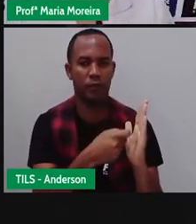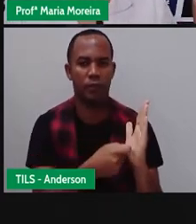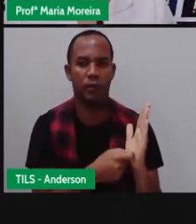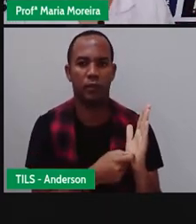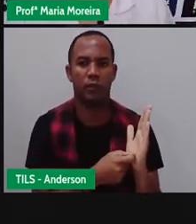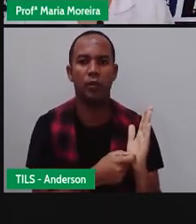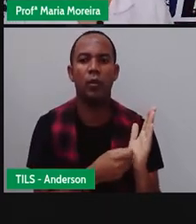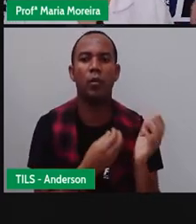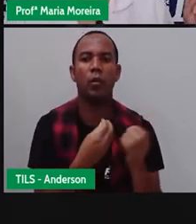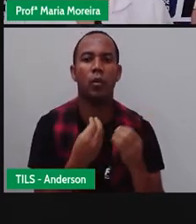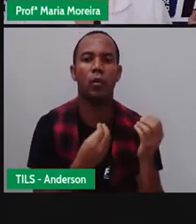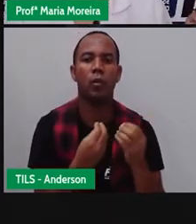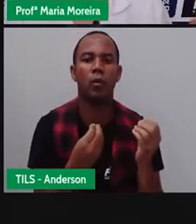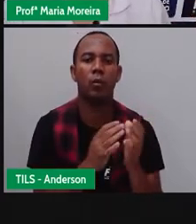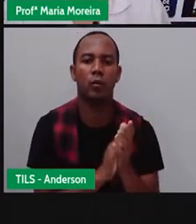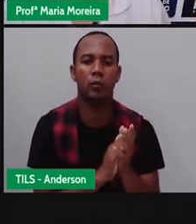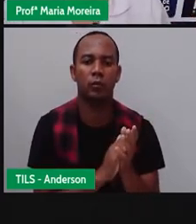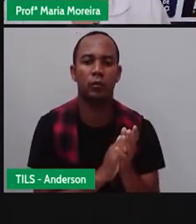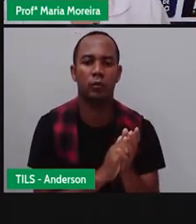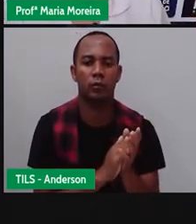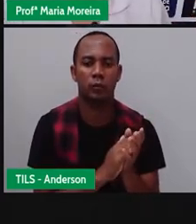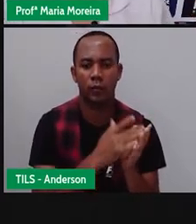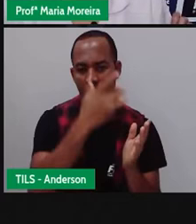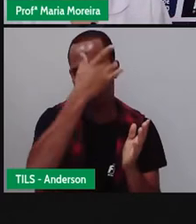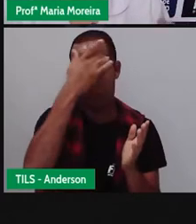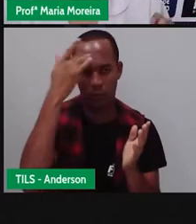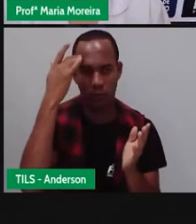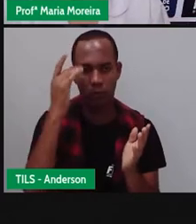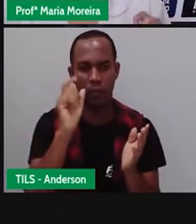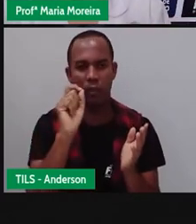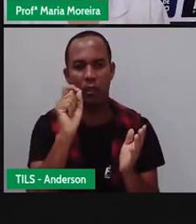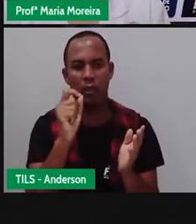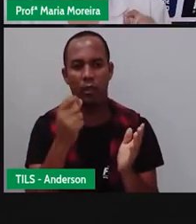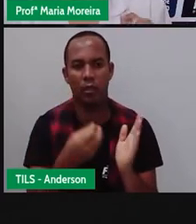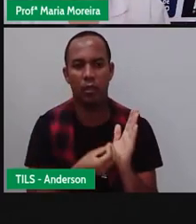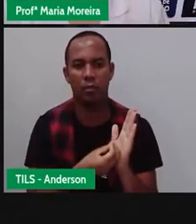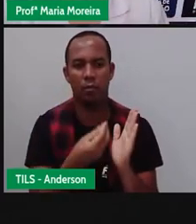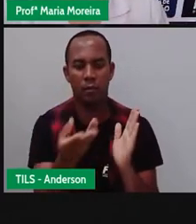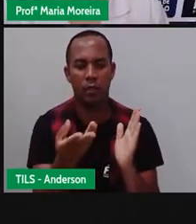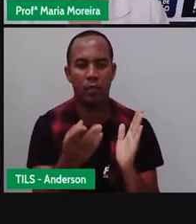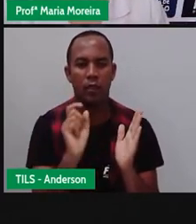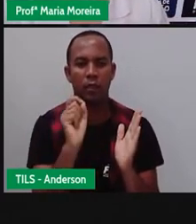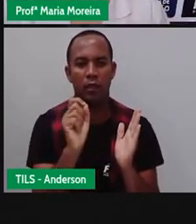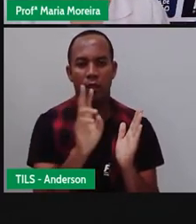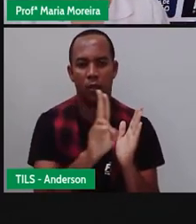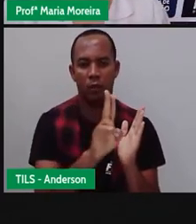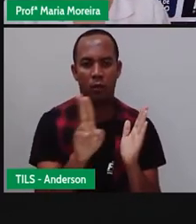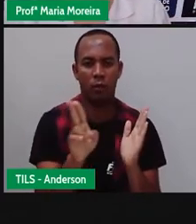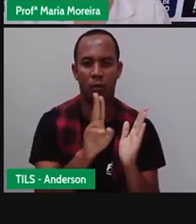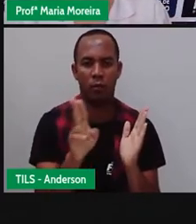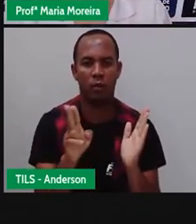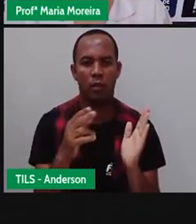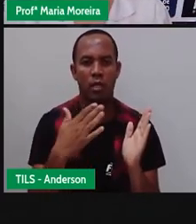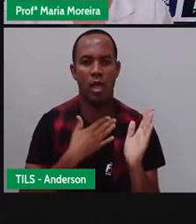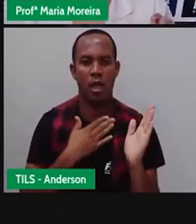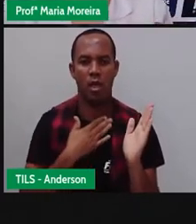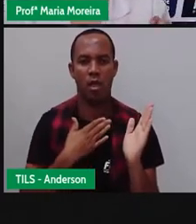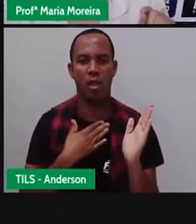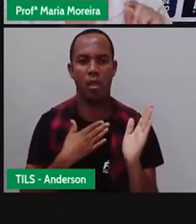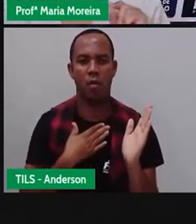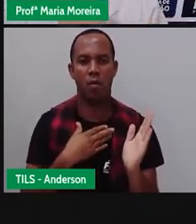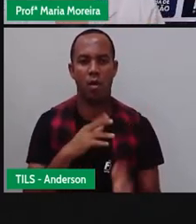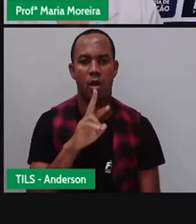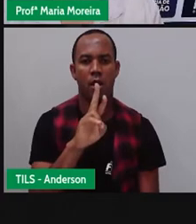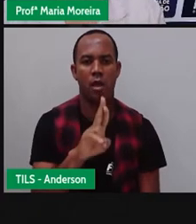mãozinha escrevendo. O destinatário é o quê? Quem recebe o bilhete. O remetente é